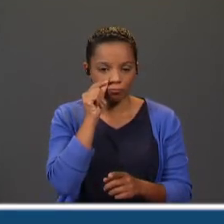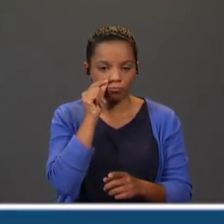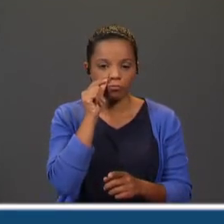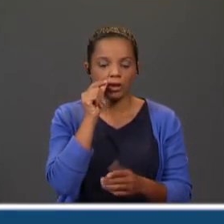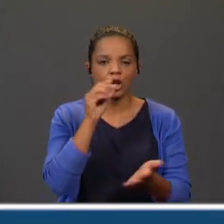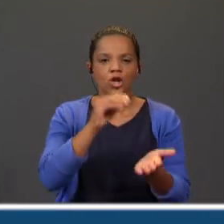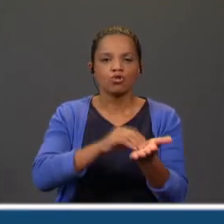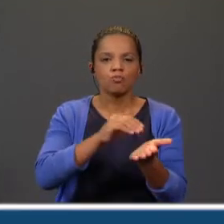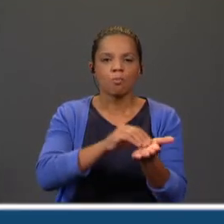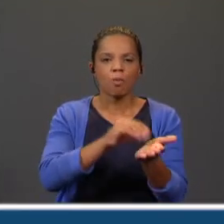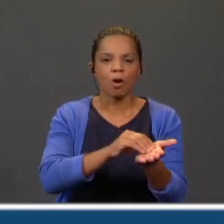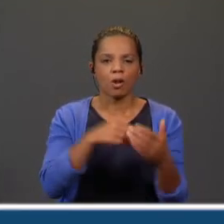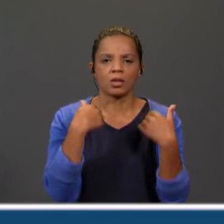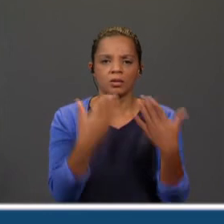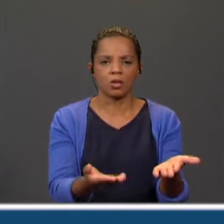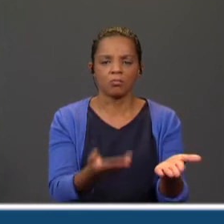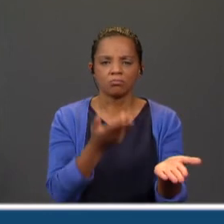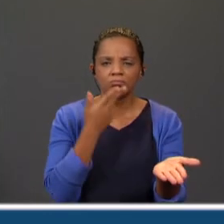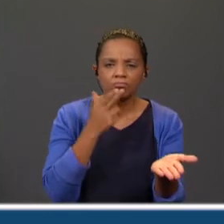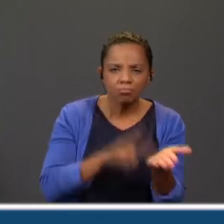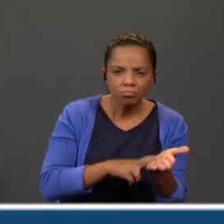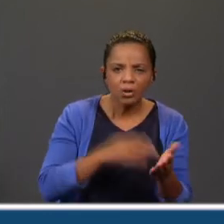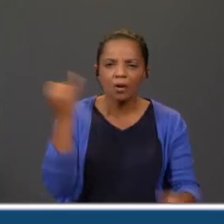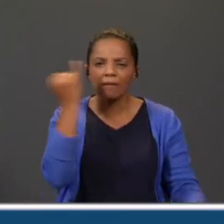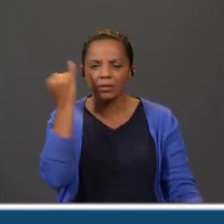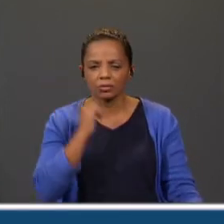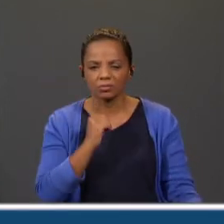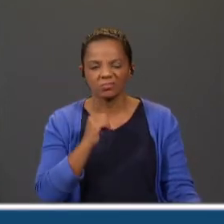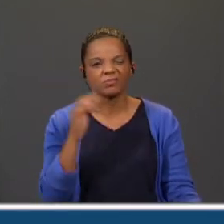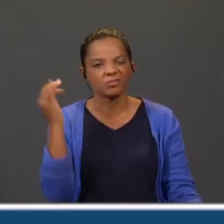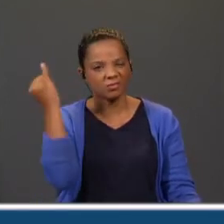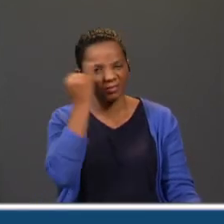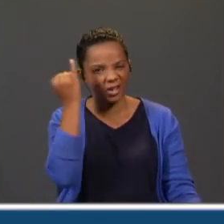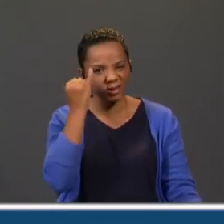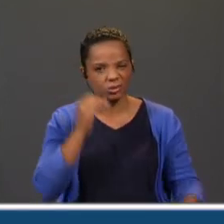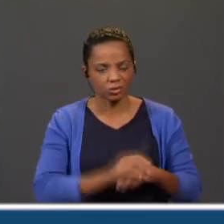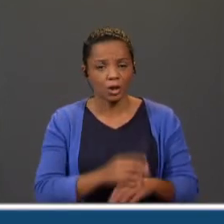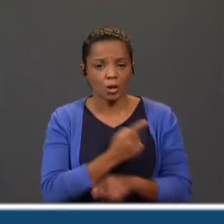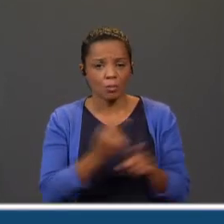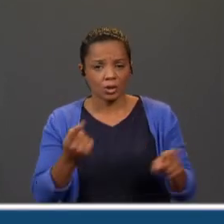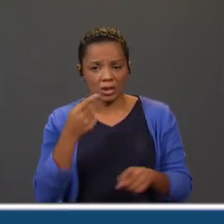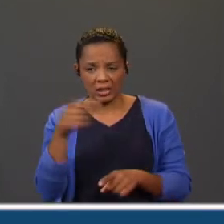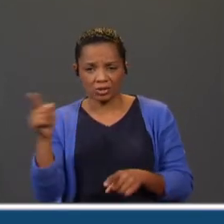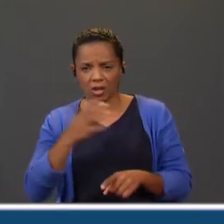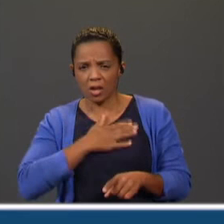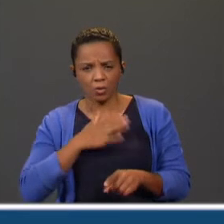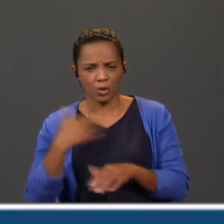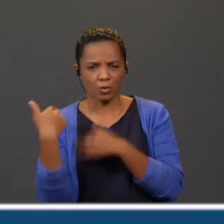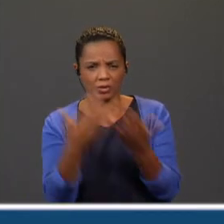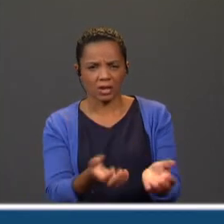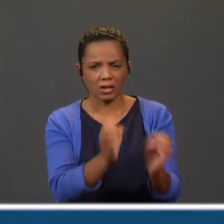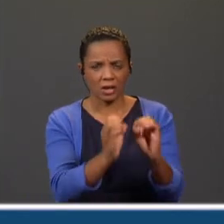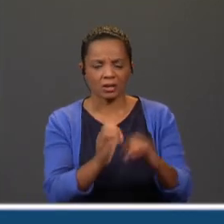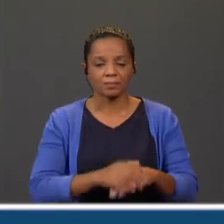grande esmola. Verdadeiro ou falso? É falso. Eles não queriam dar nada. O